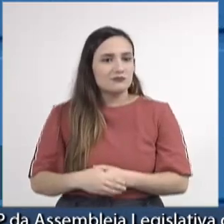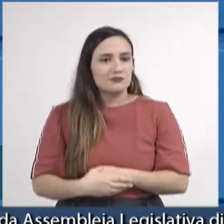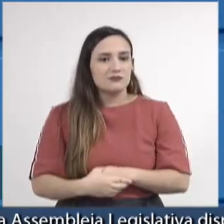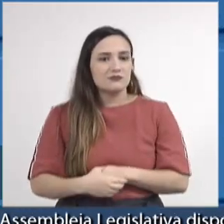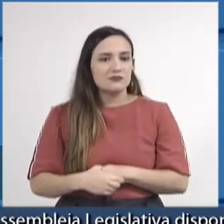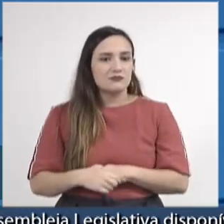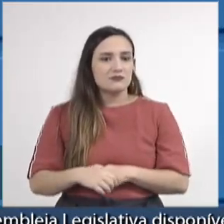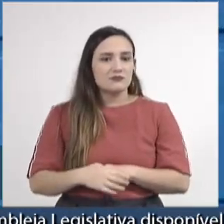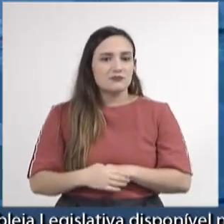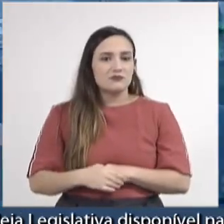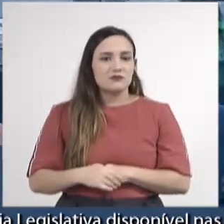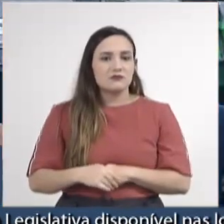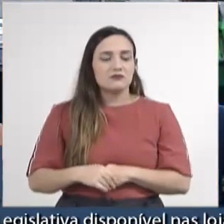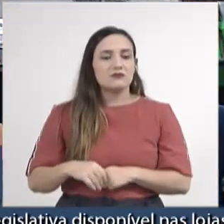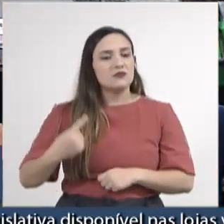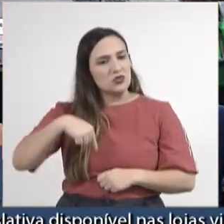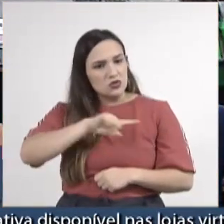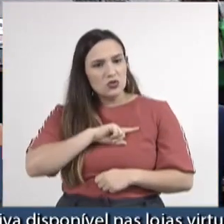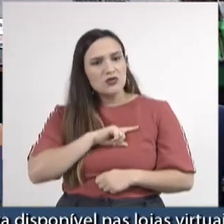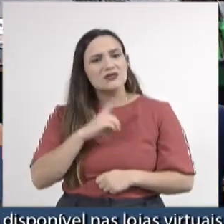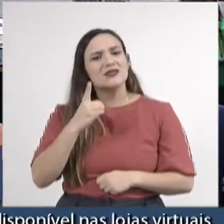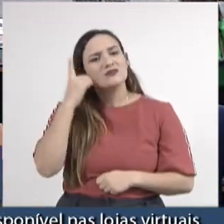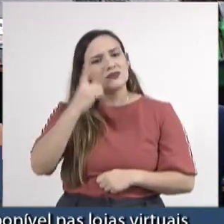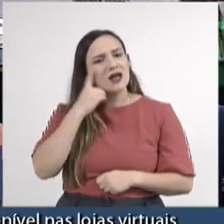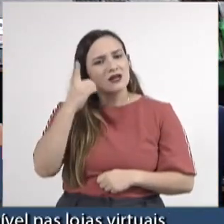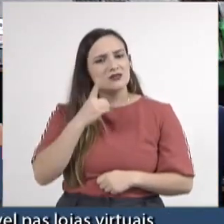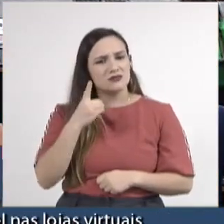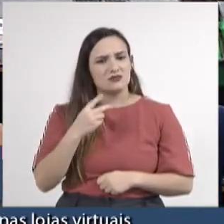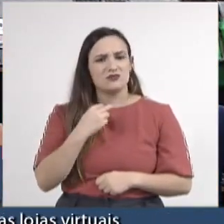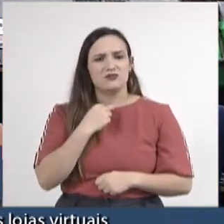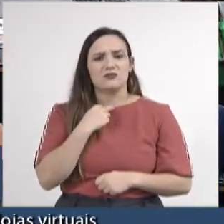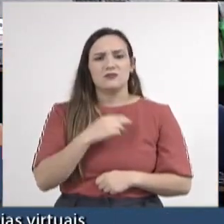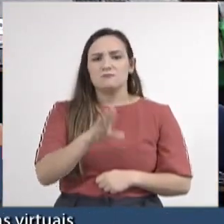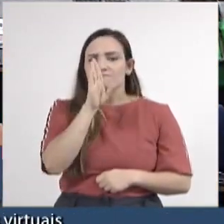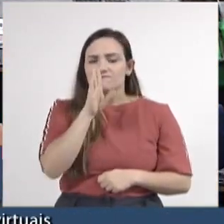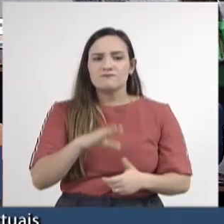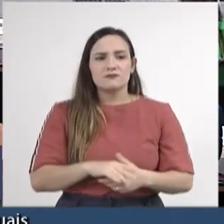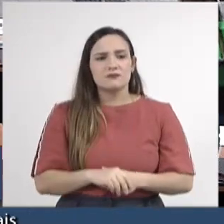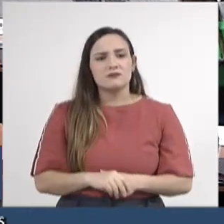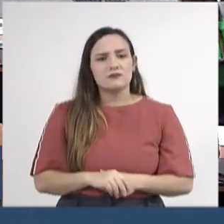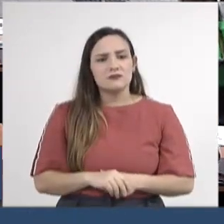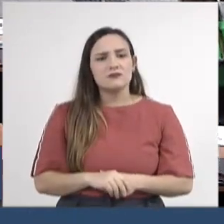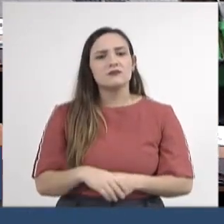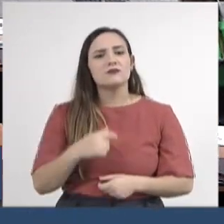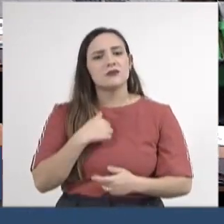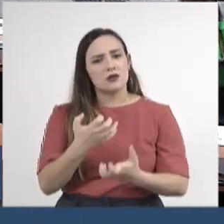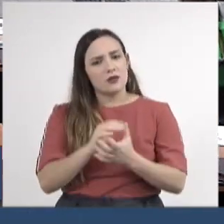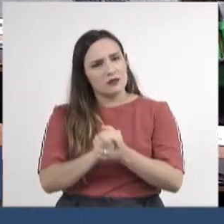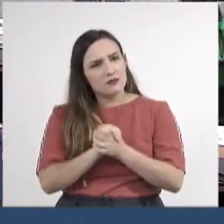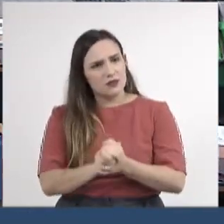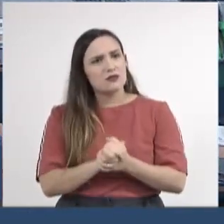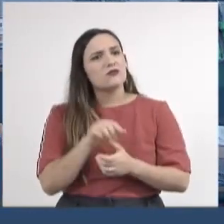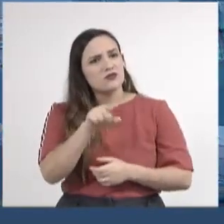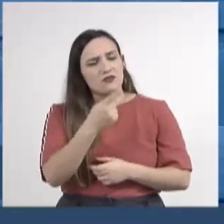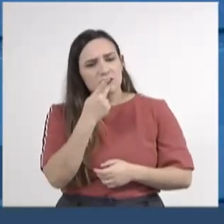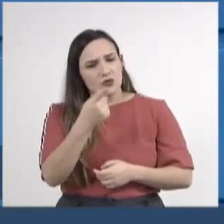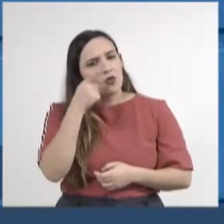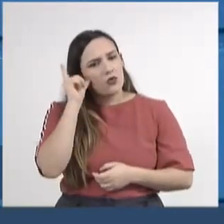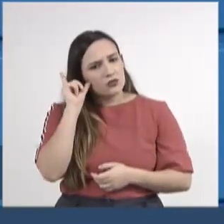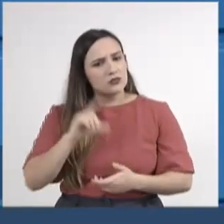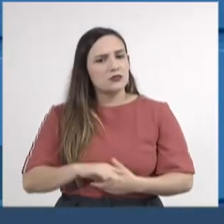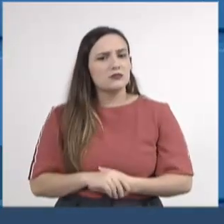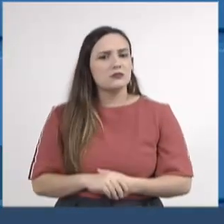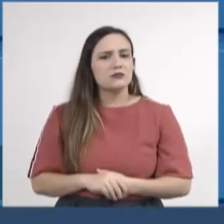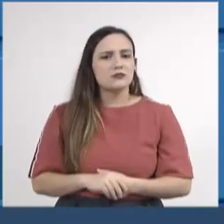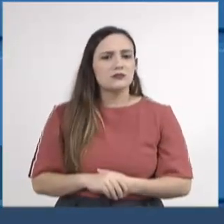são claro, nós, enquanto parlamento estadual, a gente não pode ficar inerte. Quero aproveitar para parabenizá-lo pela intervenção ontem